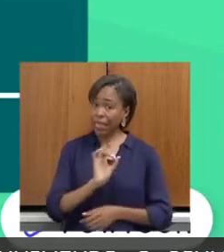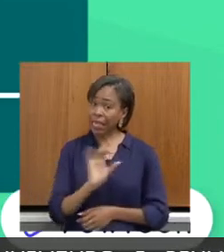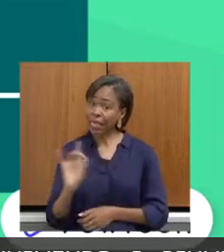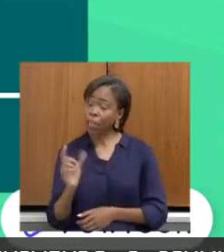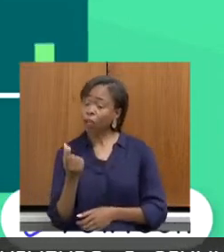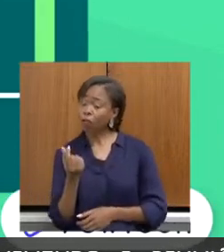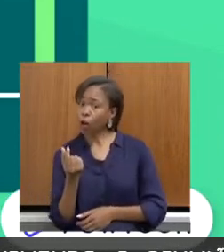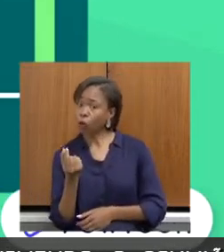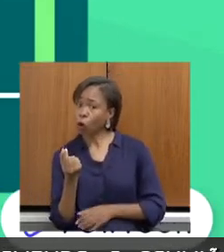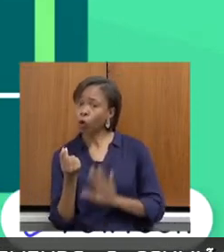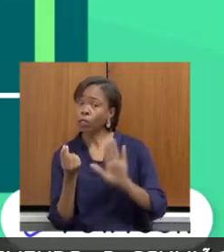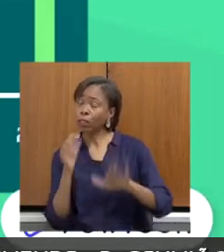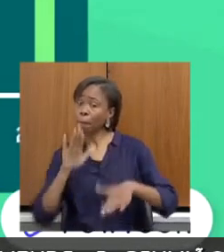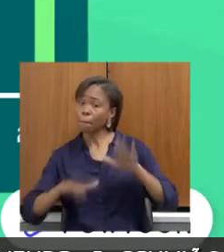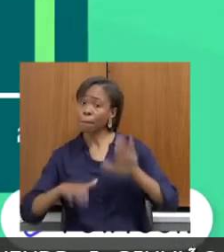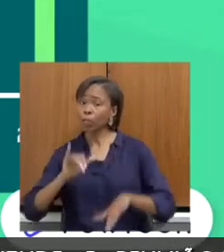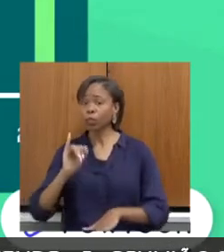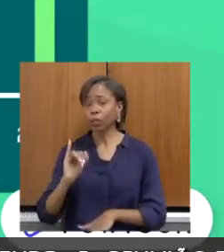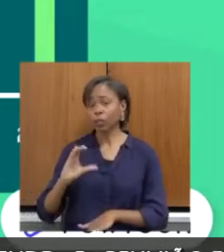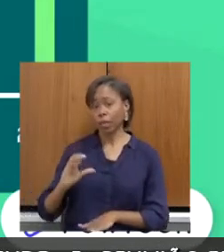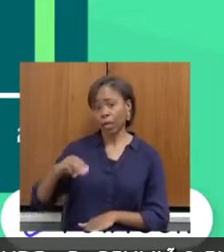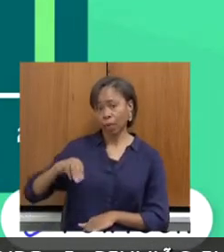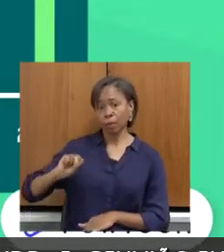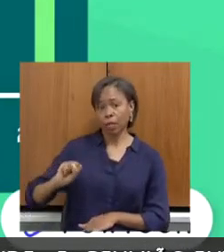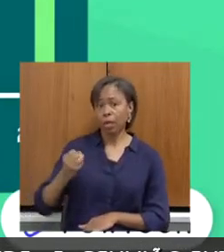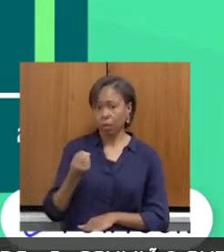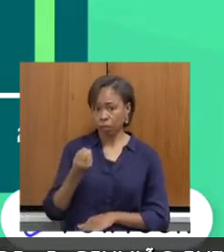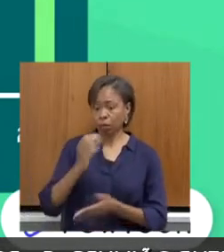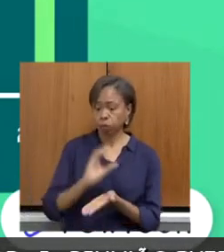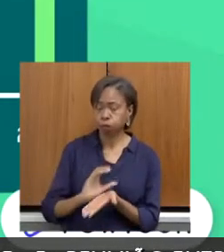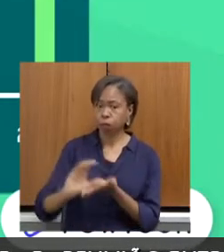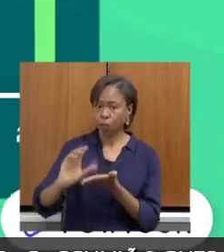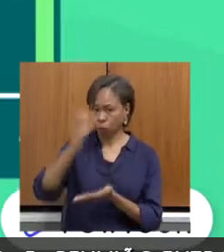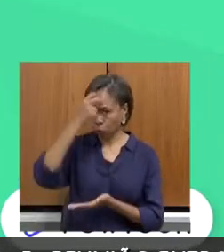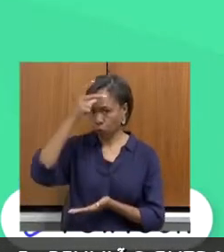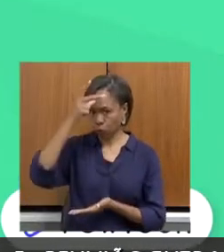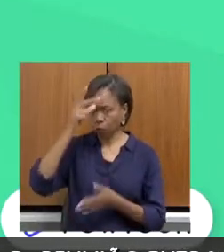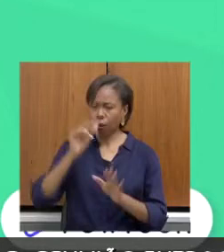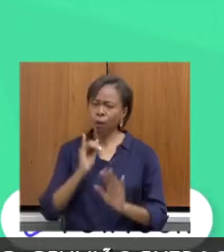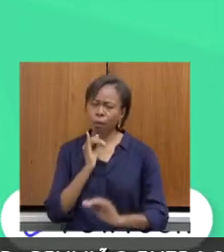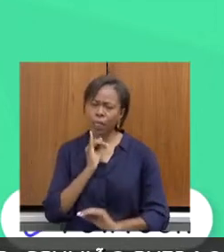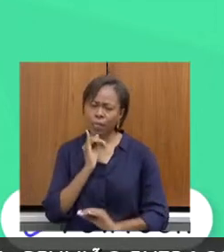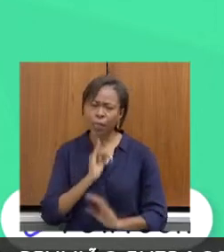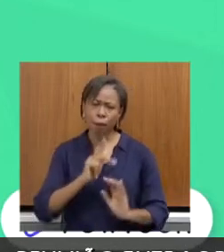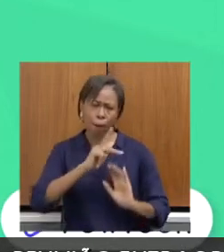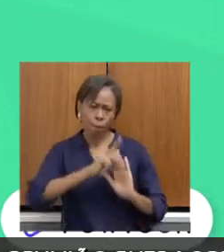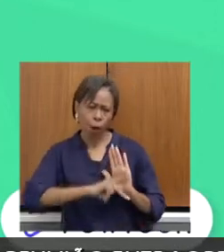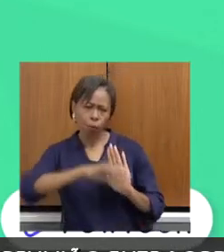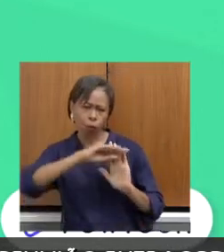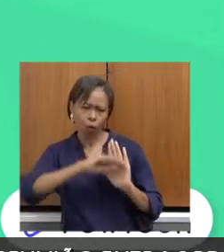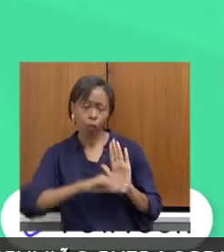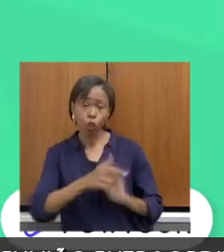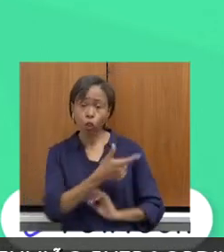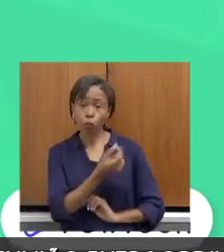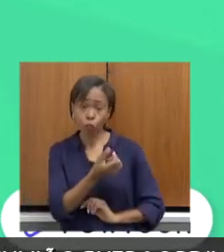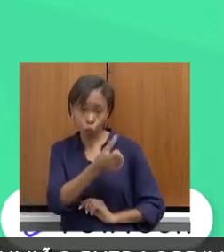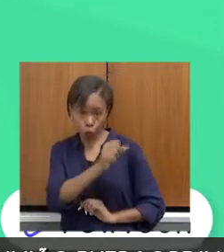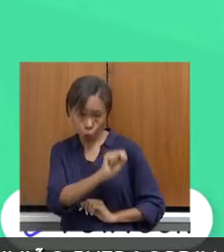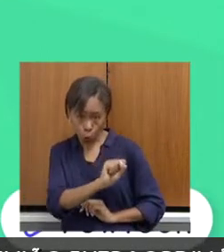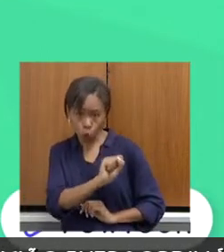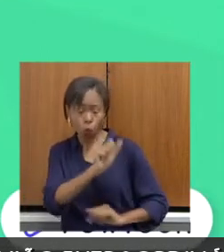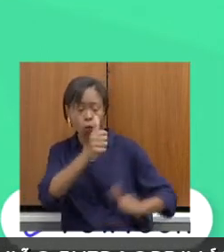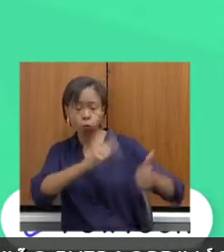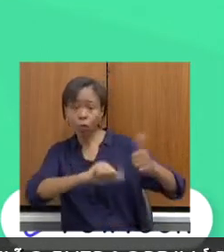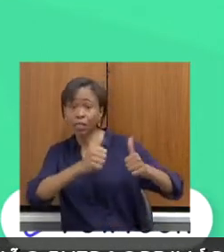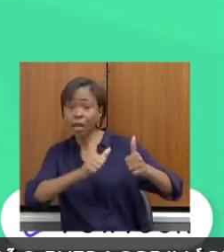ICMS, sendo repassados para os municípios dois anos após o ano vazio. Por exemplo, os programas e projetos realizados em 2018, são analisados em